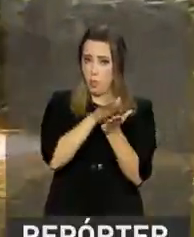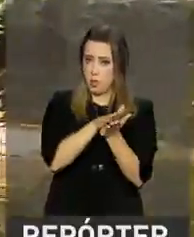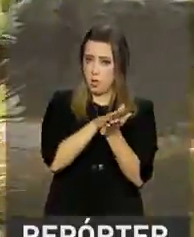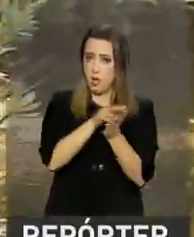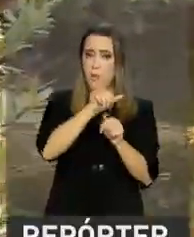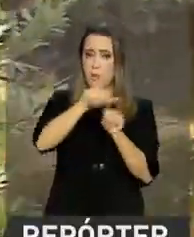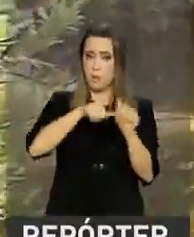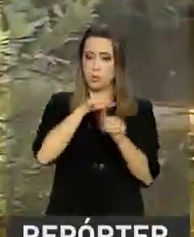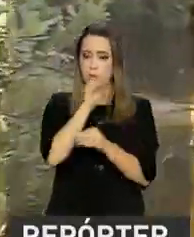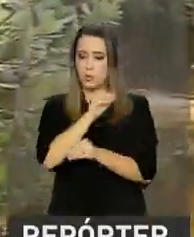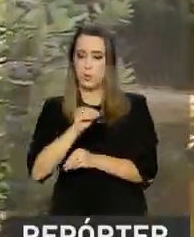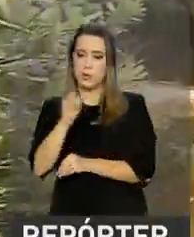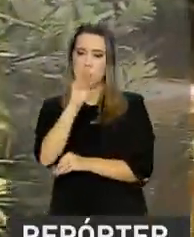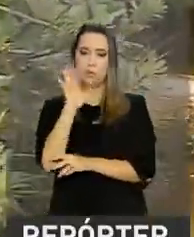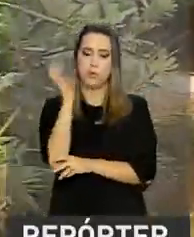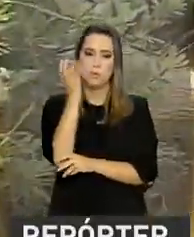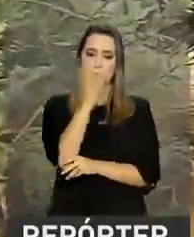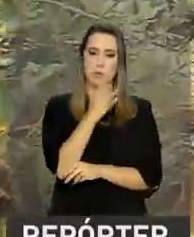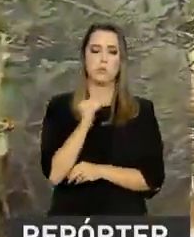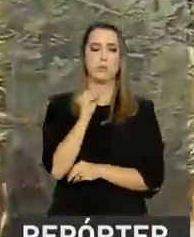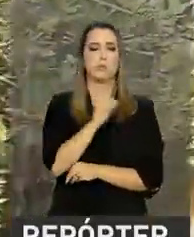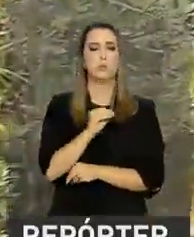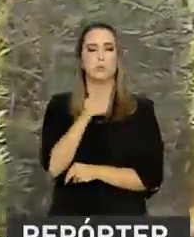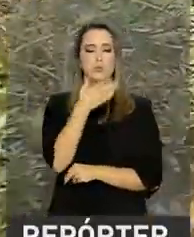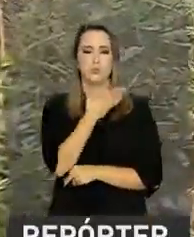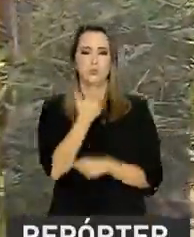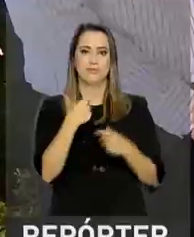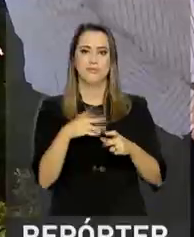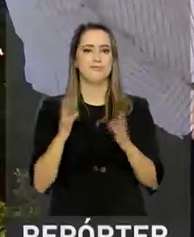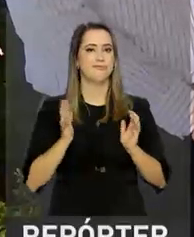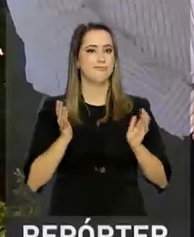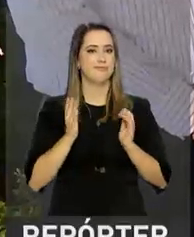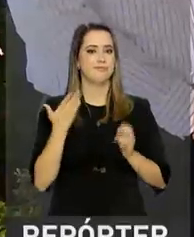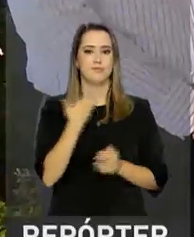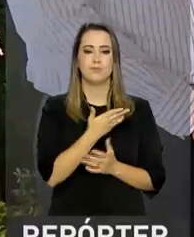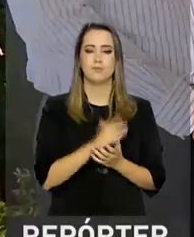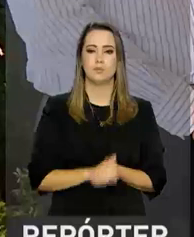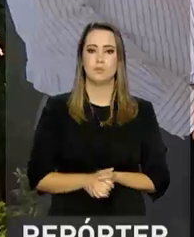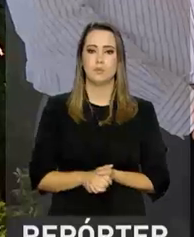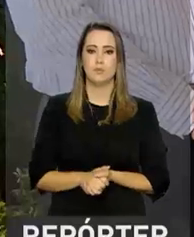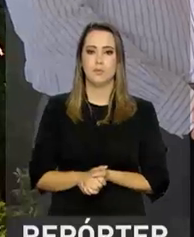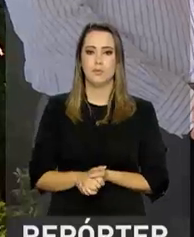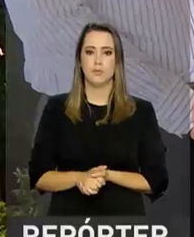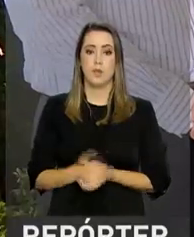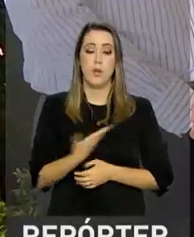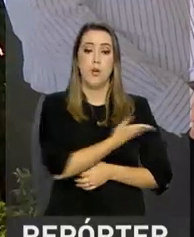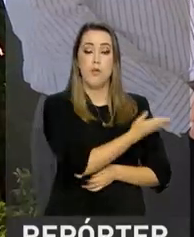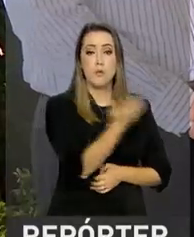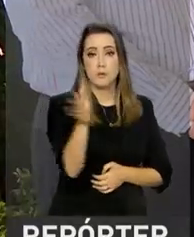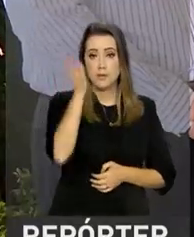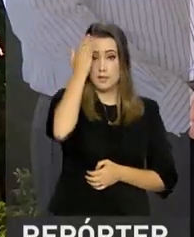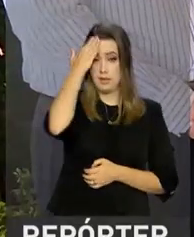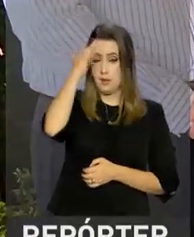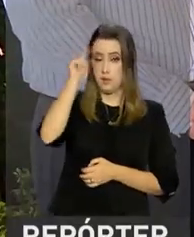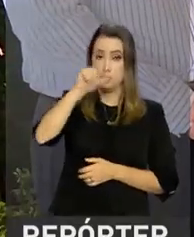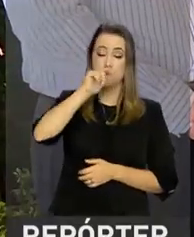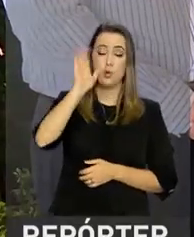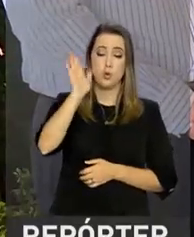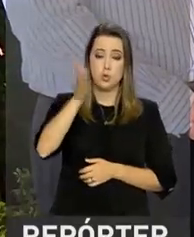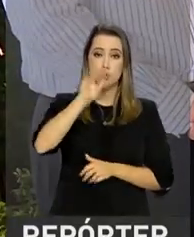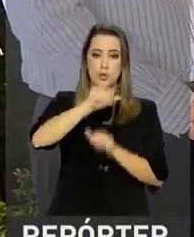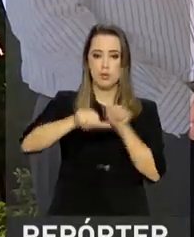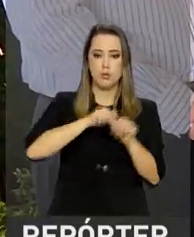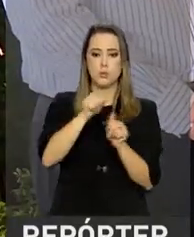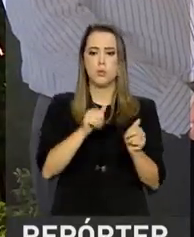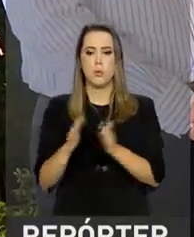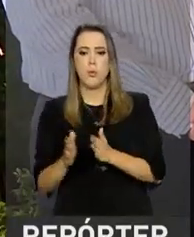investir em ações que ajudem a recuperar este tesouro. Vocês sabem que nós já cuidamos da transposição das águas do Rio